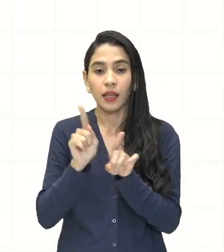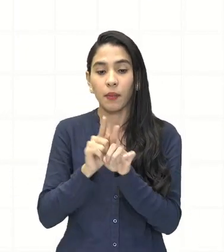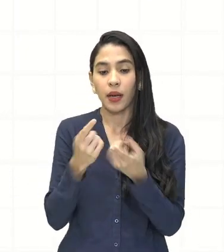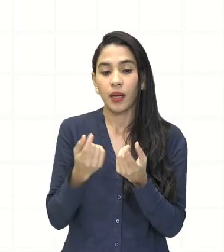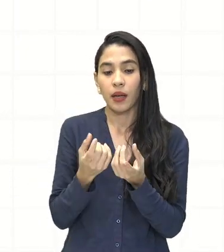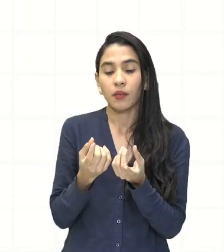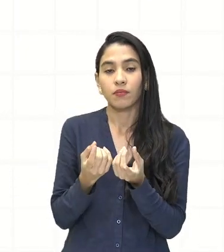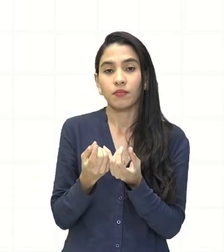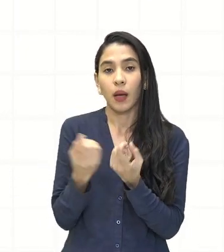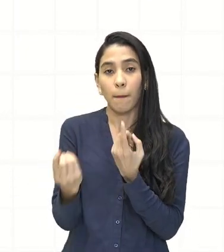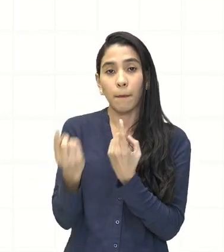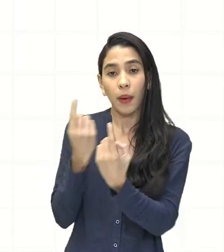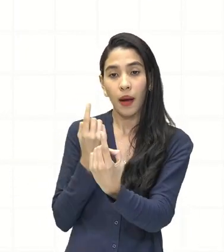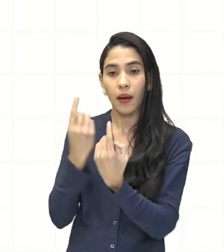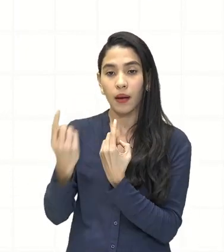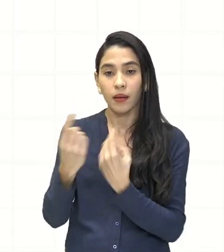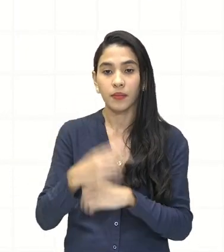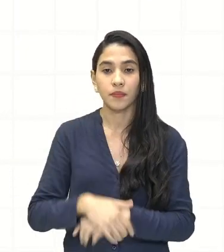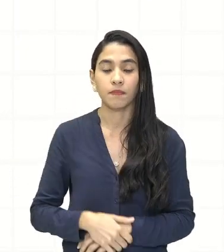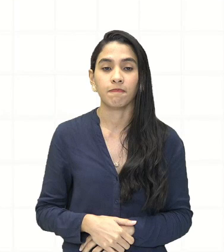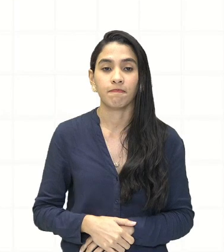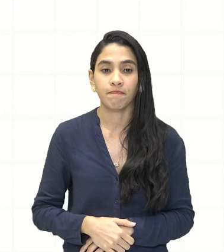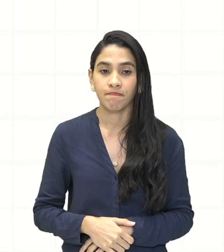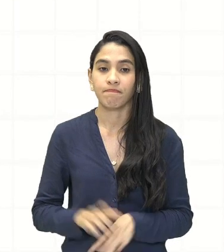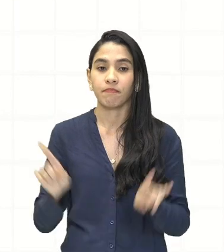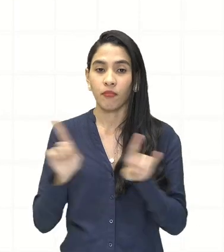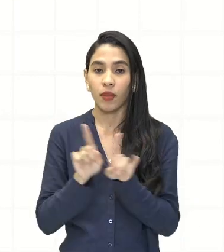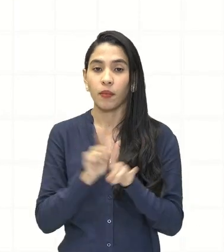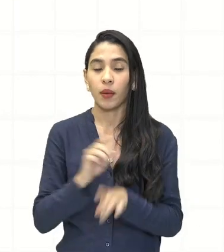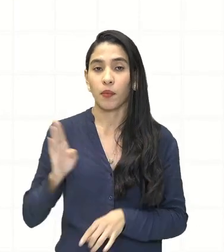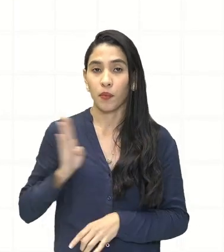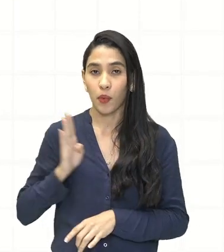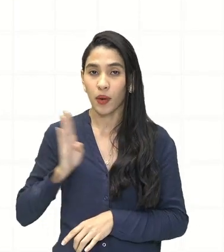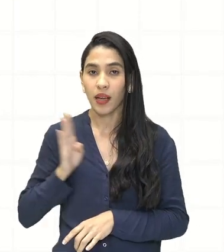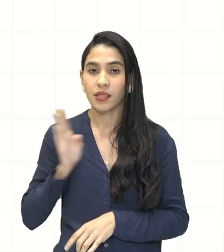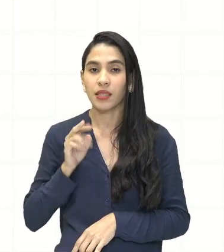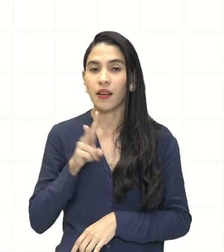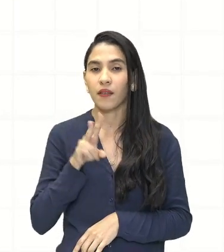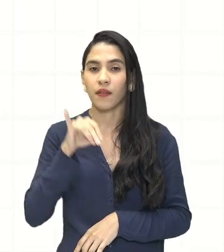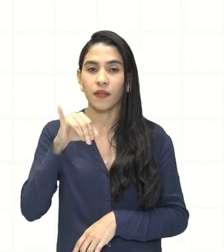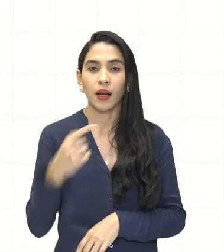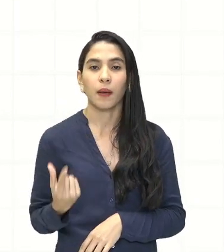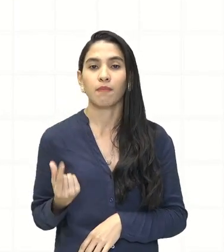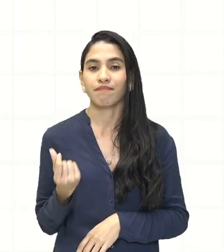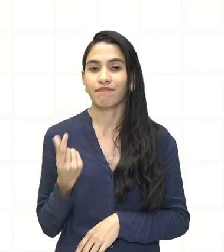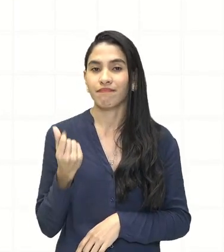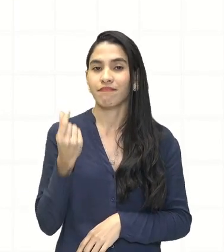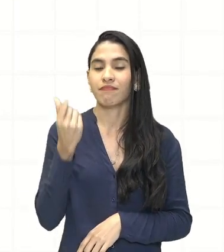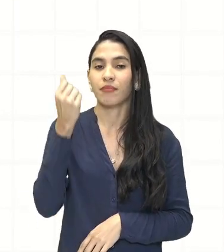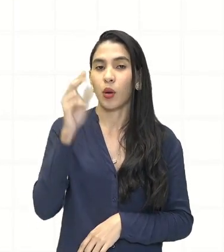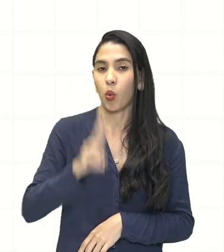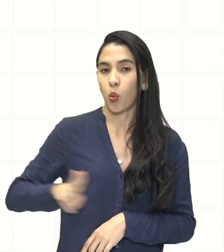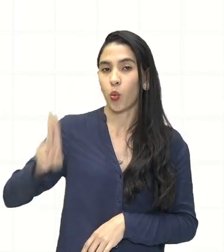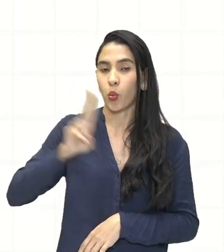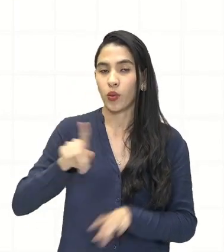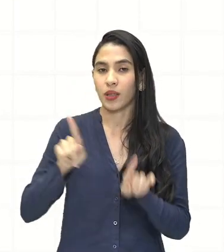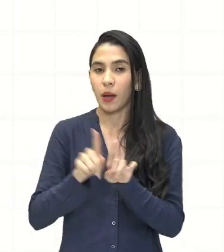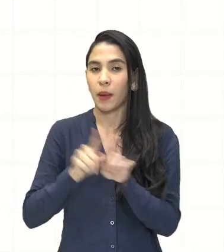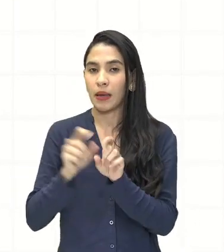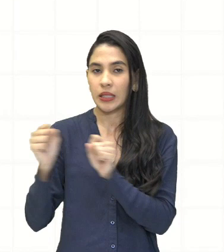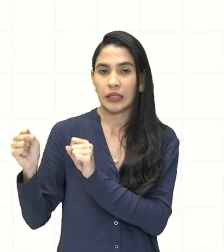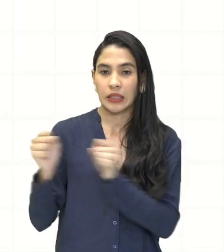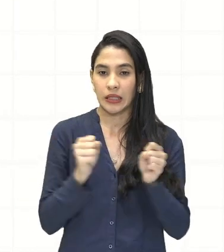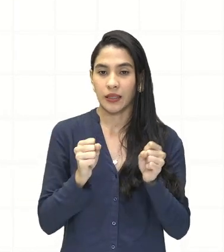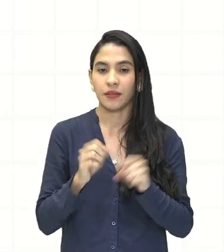comerciais. E claro que os burgueses vão passar a possuir muito dinheiro e poder. Então, nesse